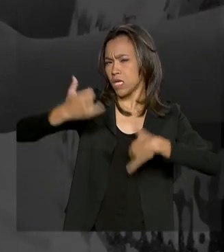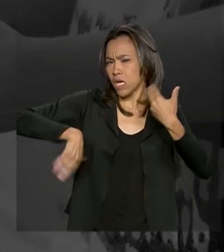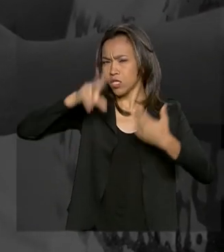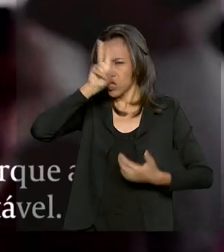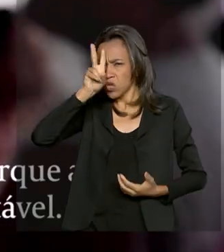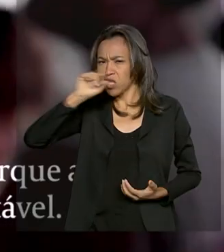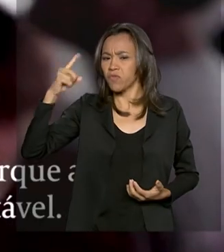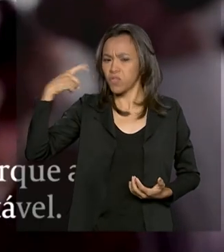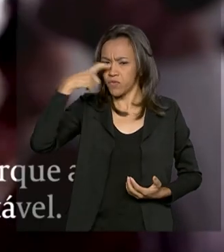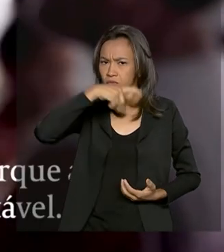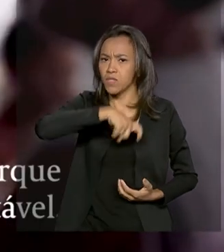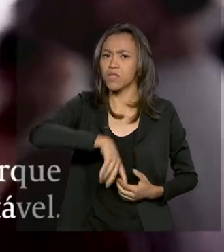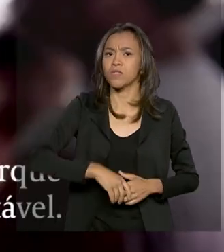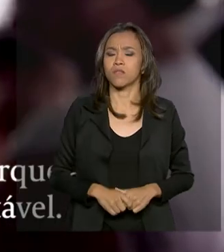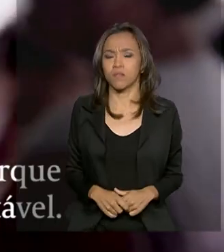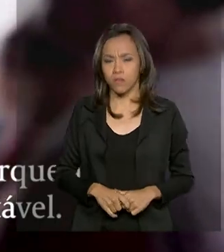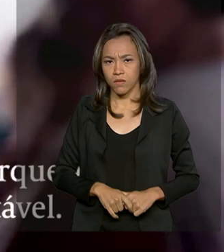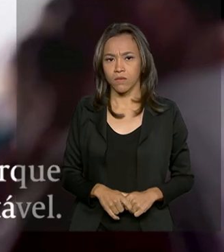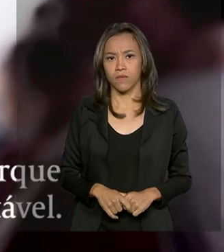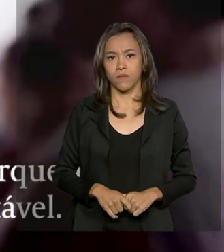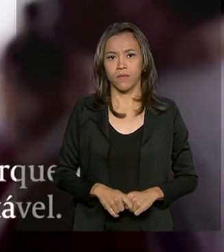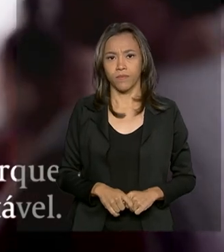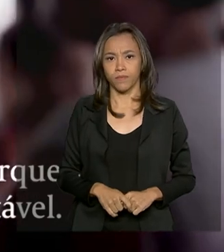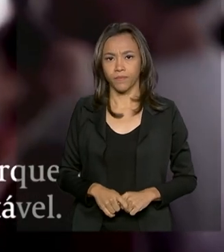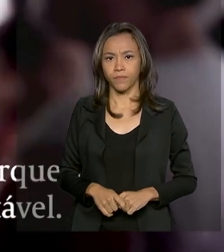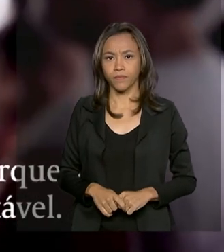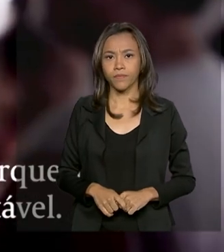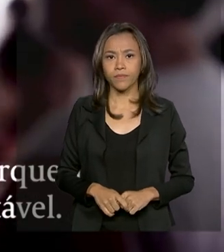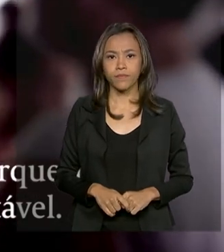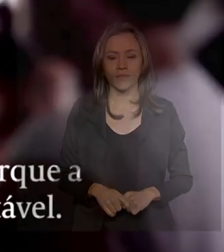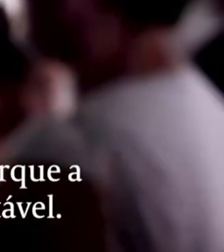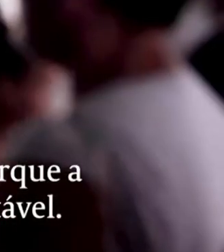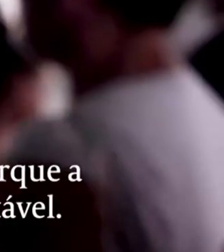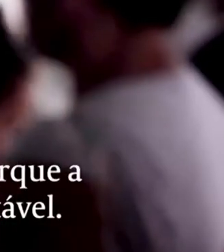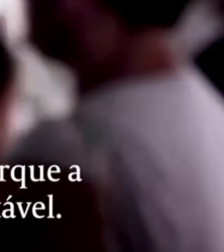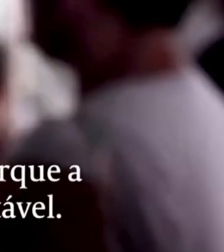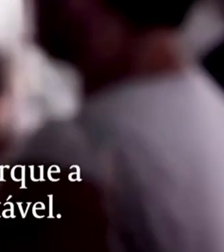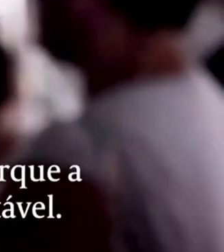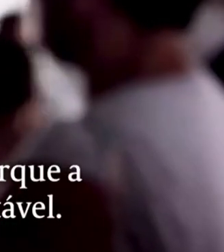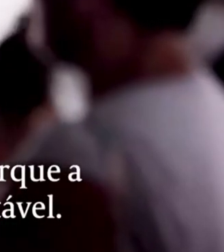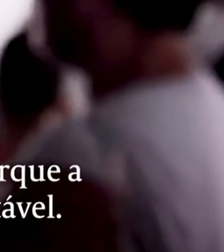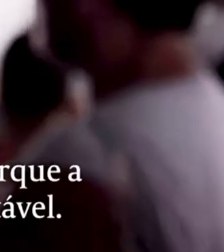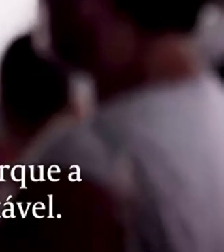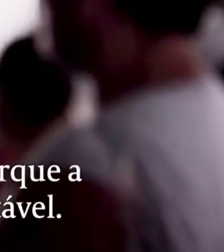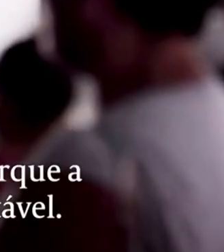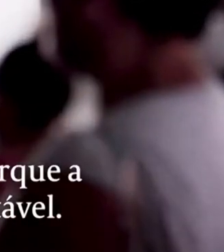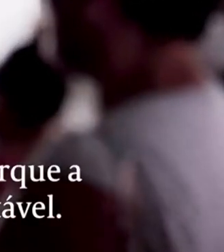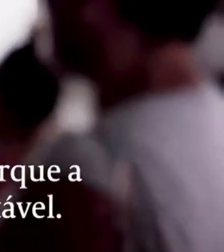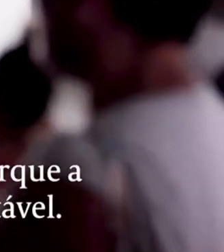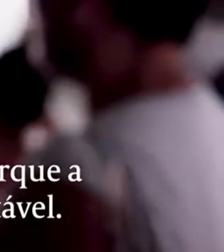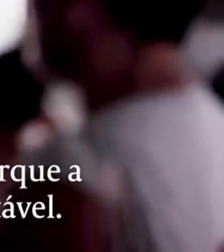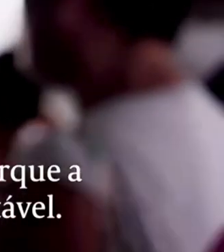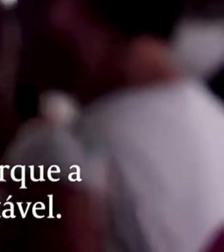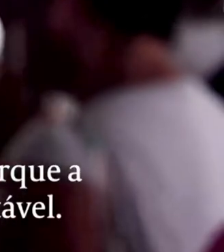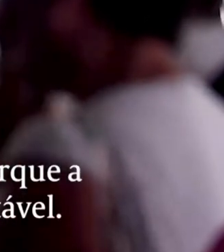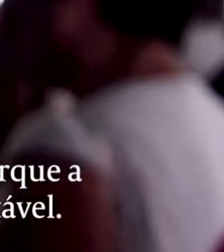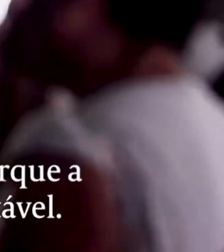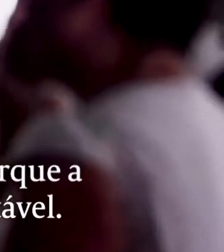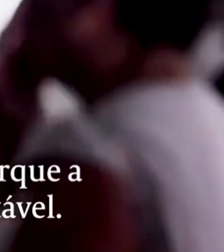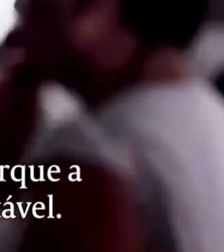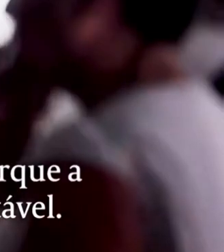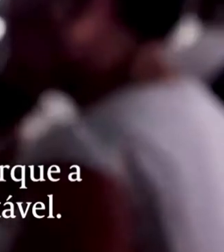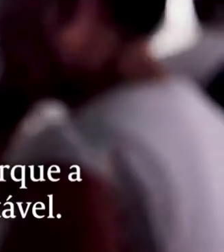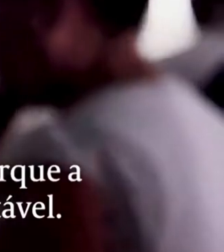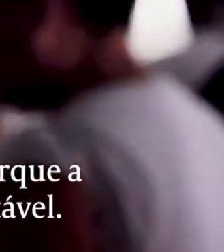difíceis. Devei vir com meus dois filhos, meus dois filhos, porque a situação ali era insostenível,